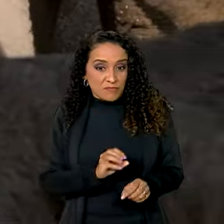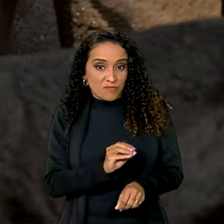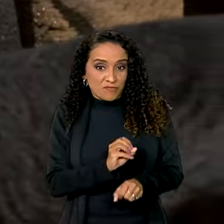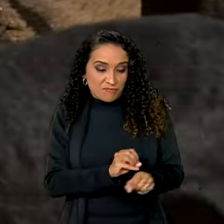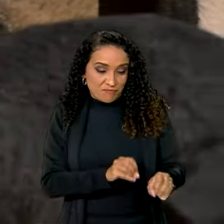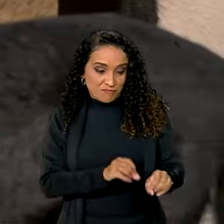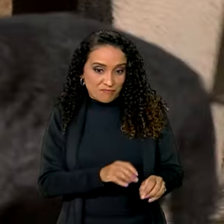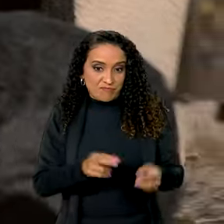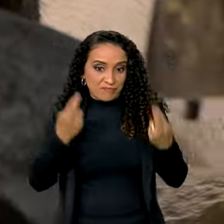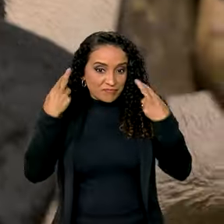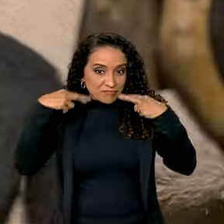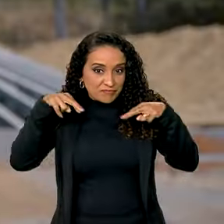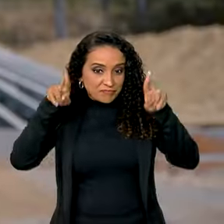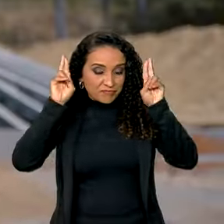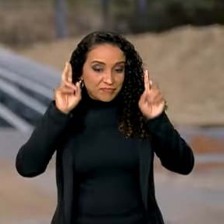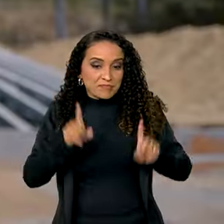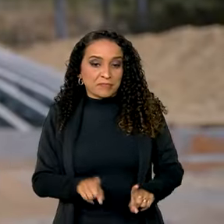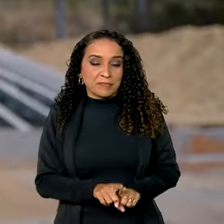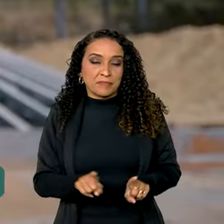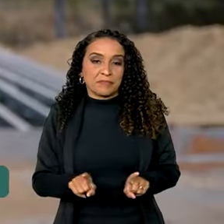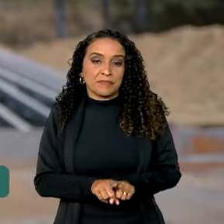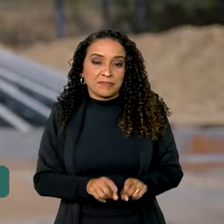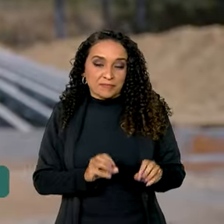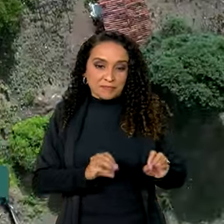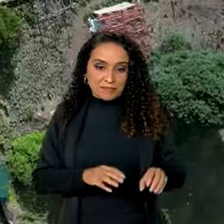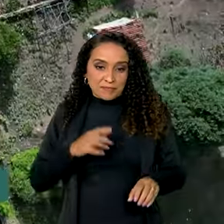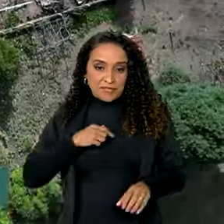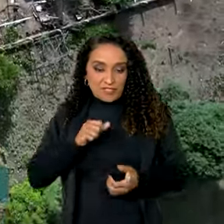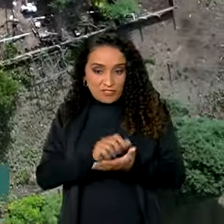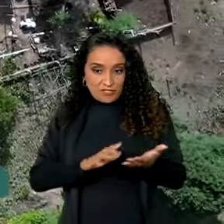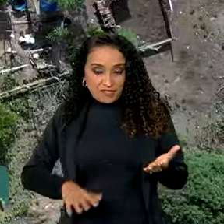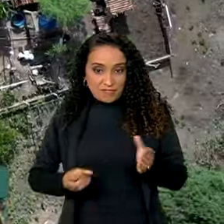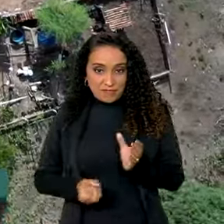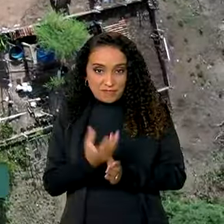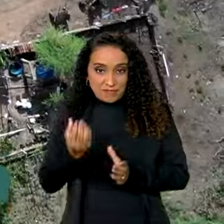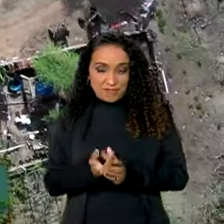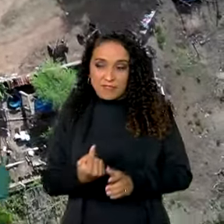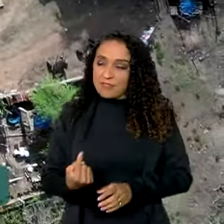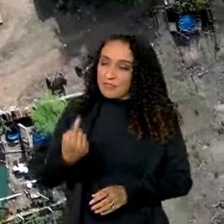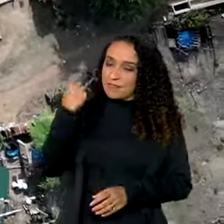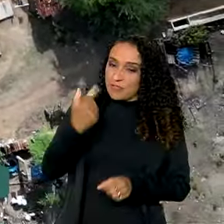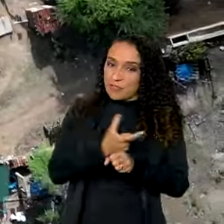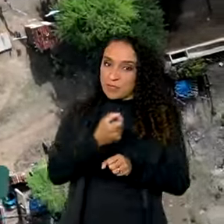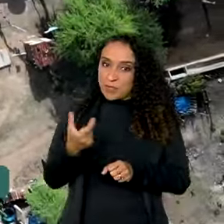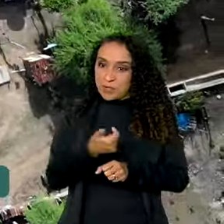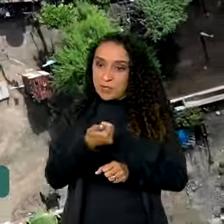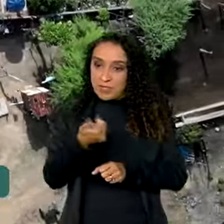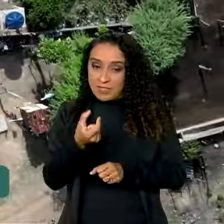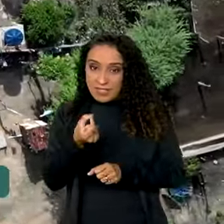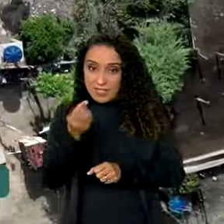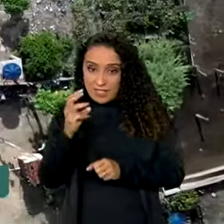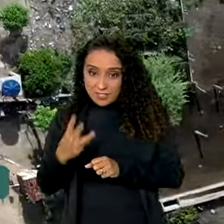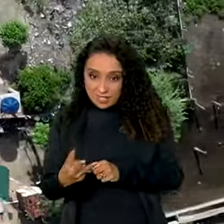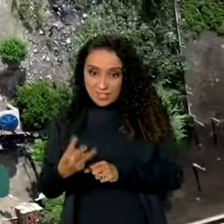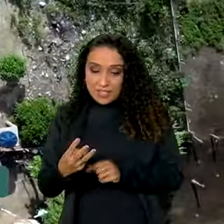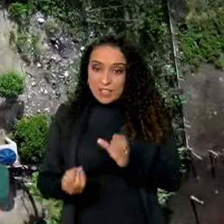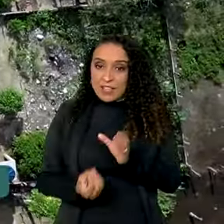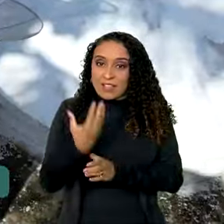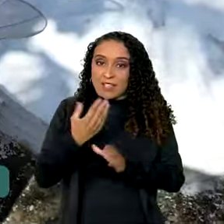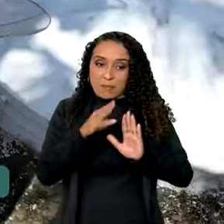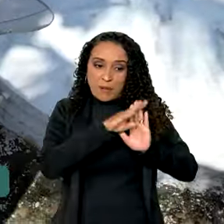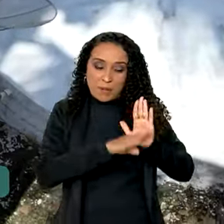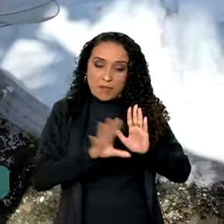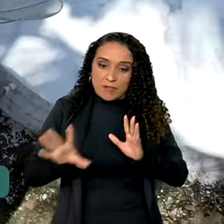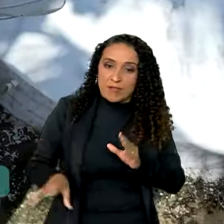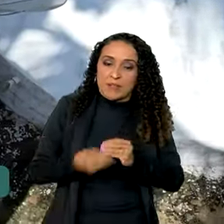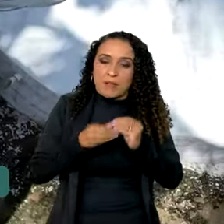ovino, ajudar na minha atividade produtiva. Desde que foi criada em 2003, o programa já implementou